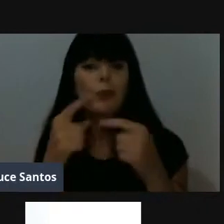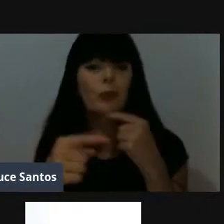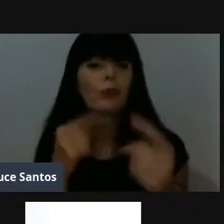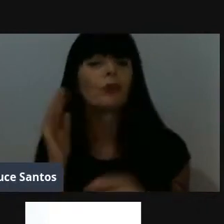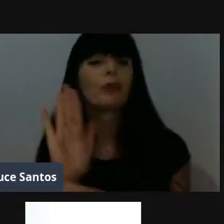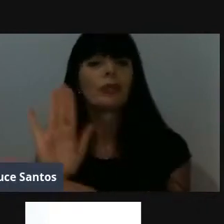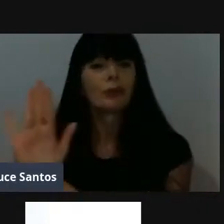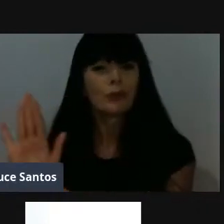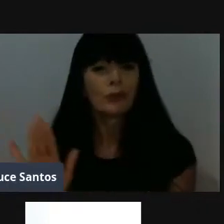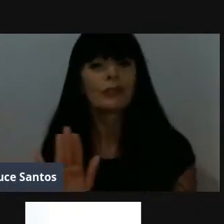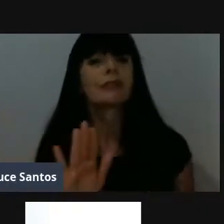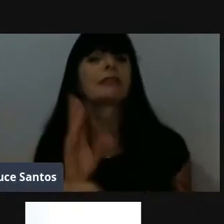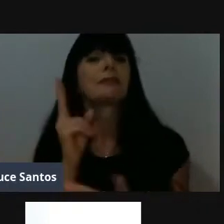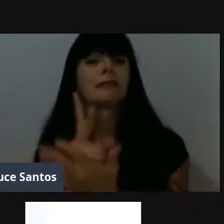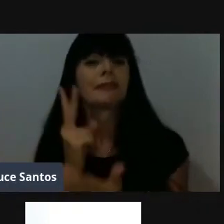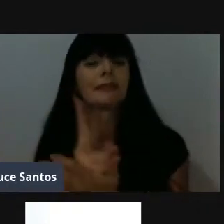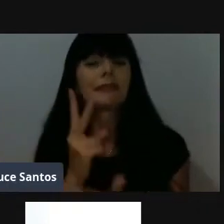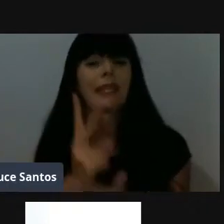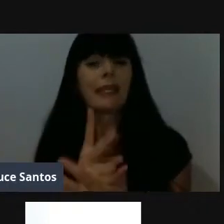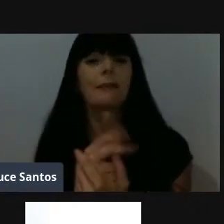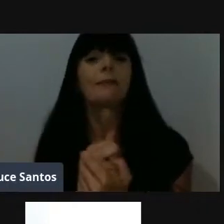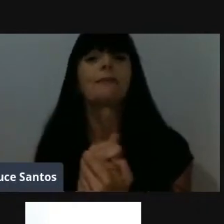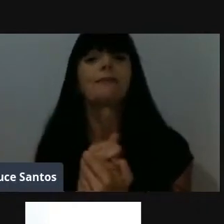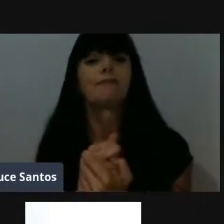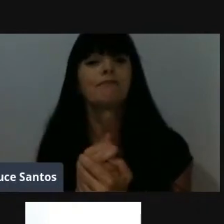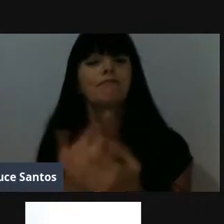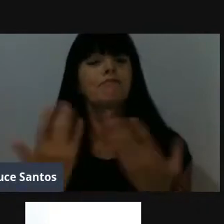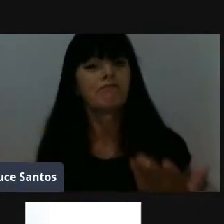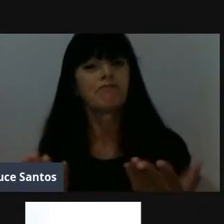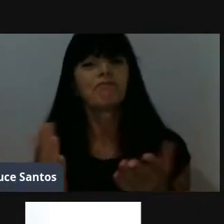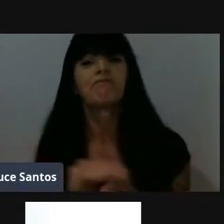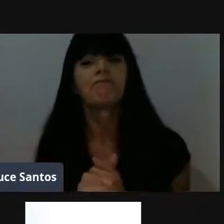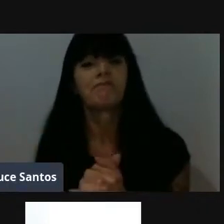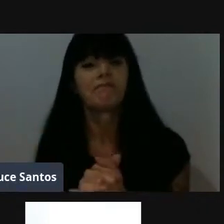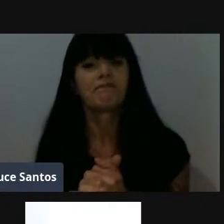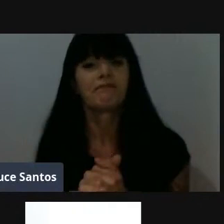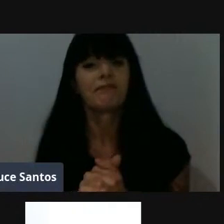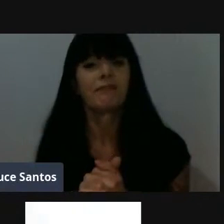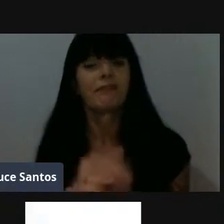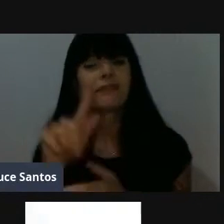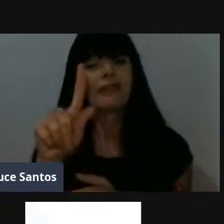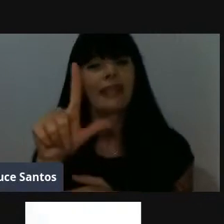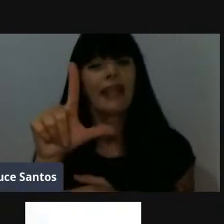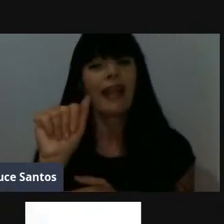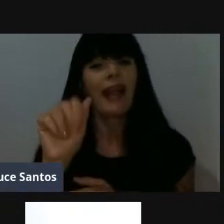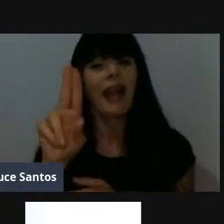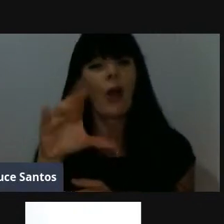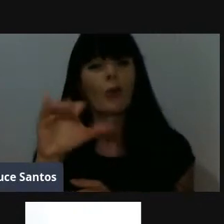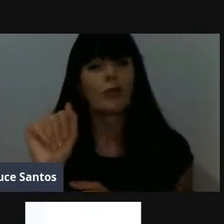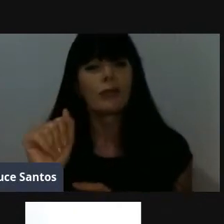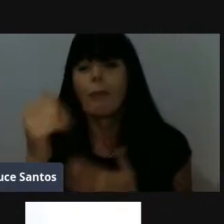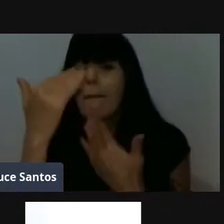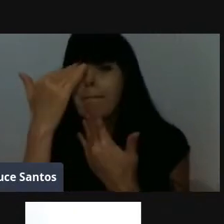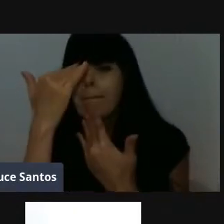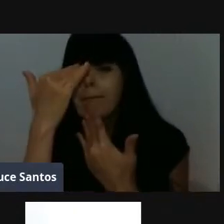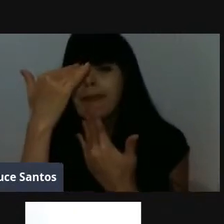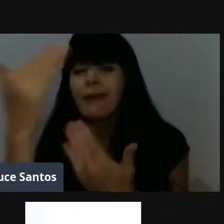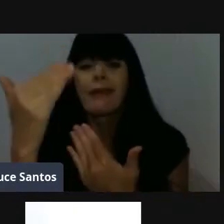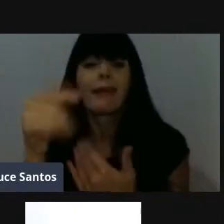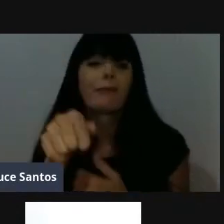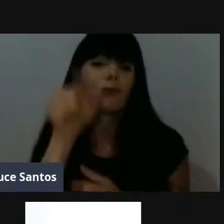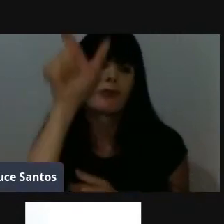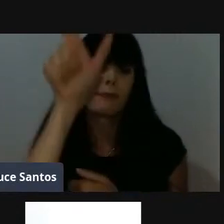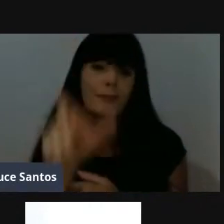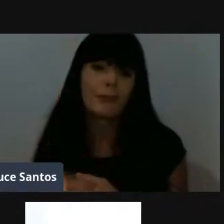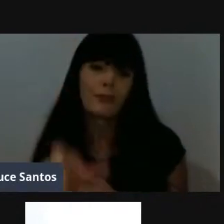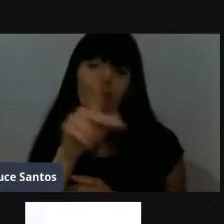muito solista mesmo, então, que, Glaucio, minha gratidão está a você, pela sua pessoa, por tudo que você